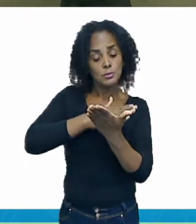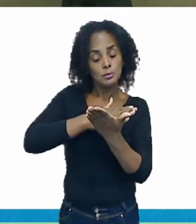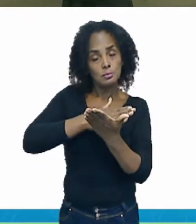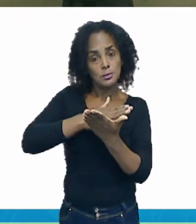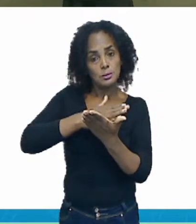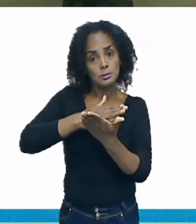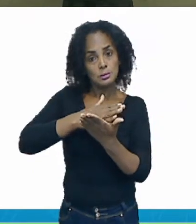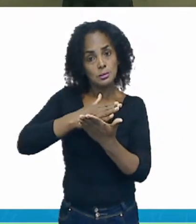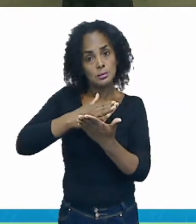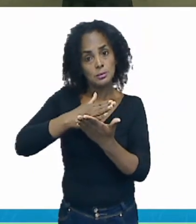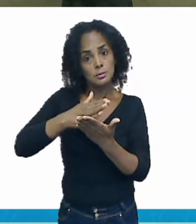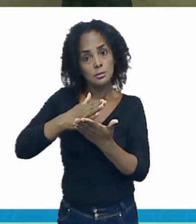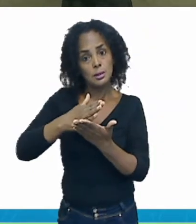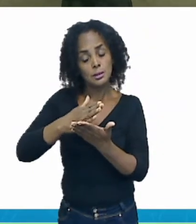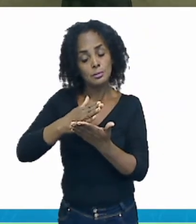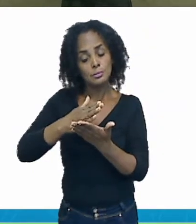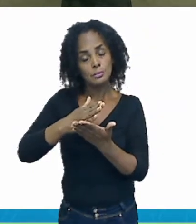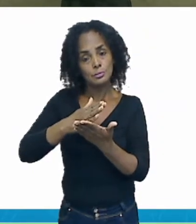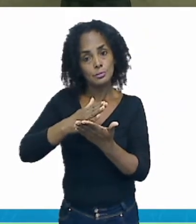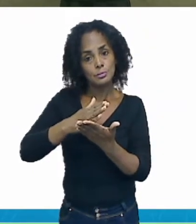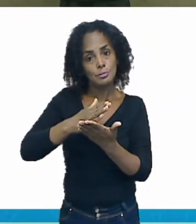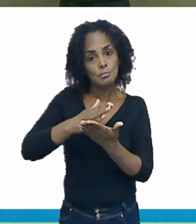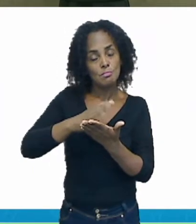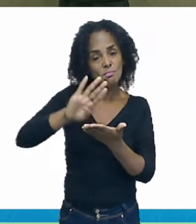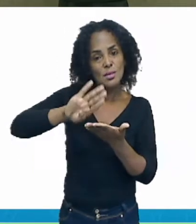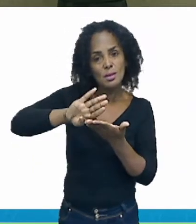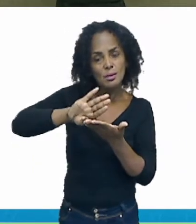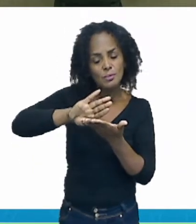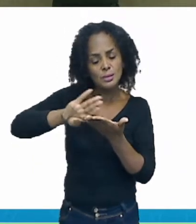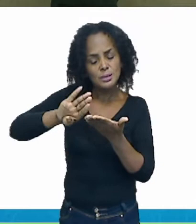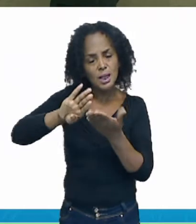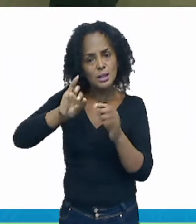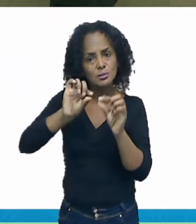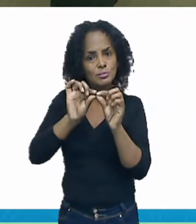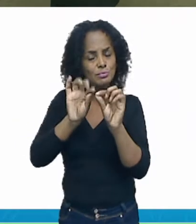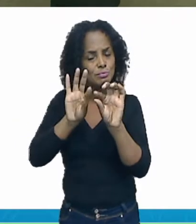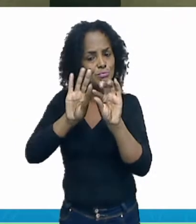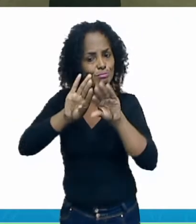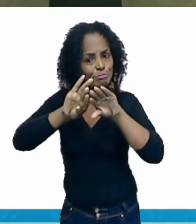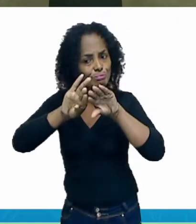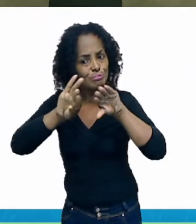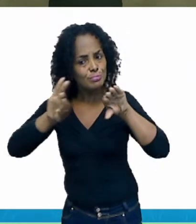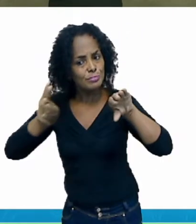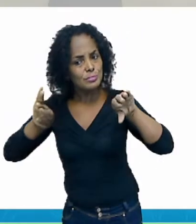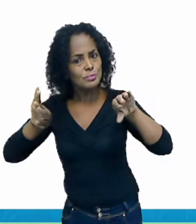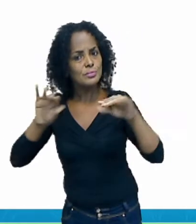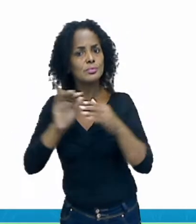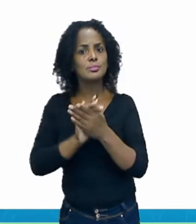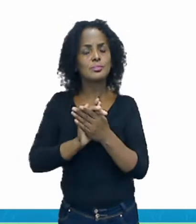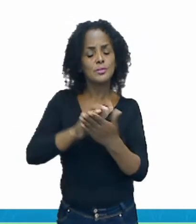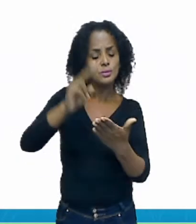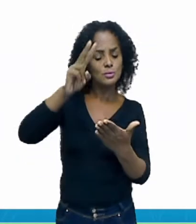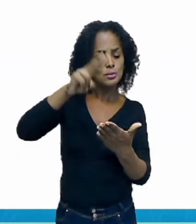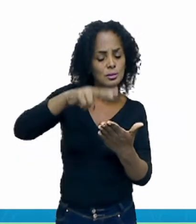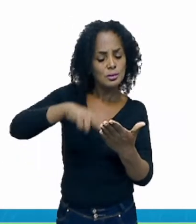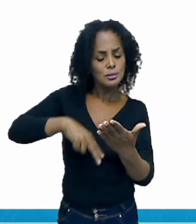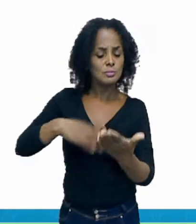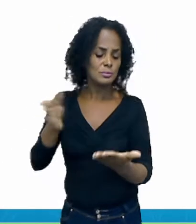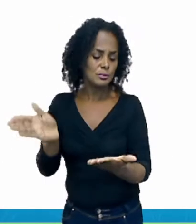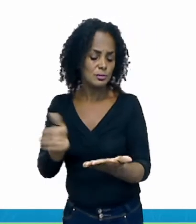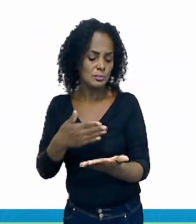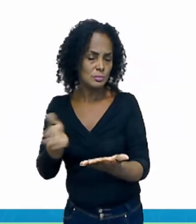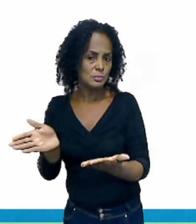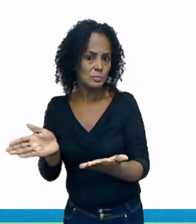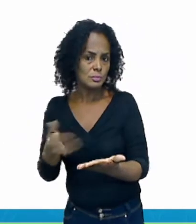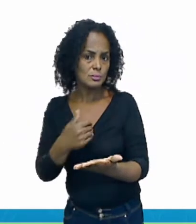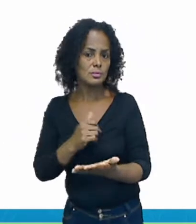afastado da linha principal aí que você pode ver do livro, do seu caderno. Então